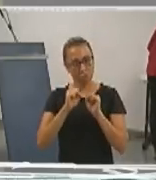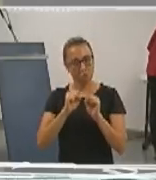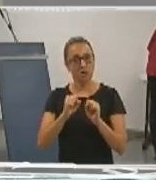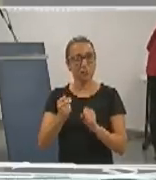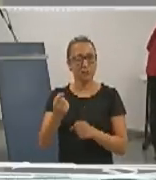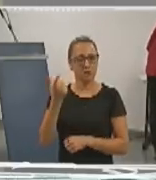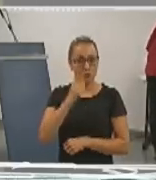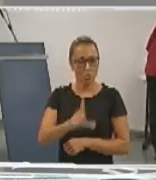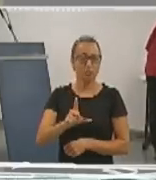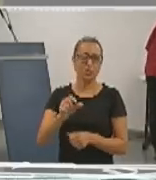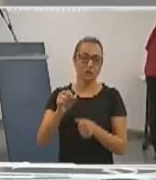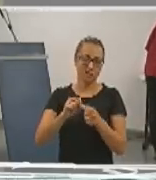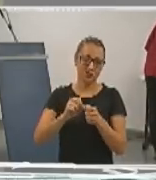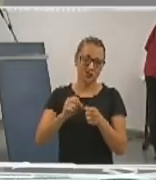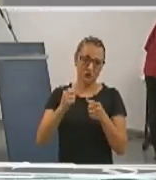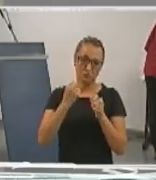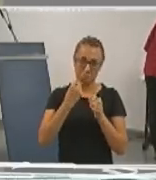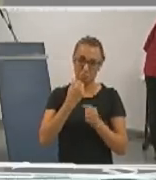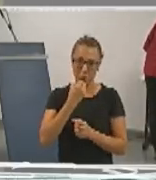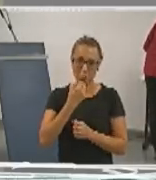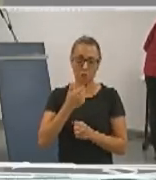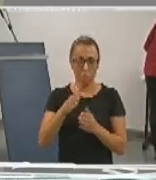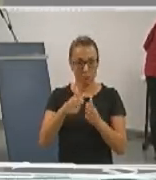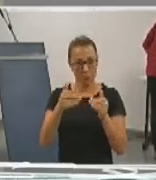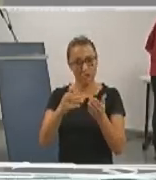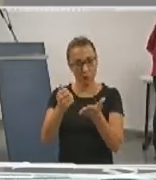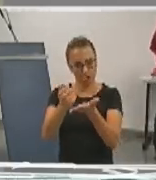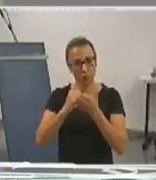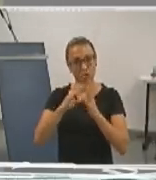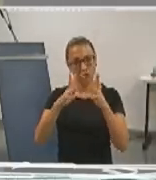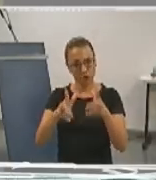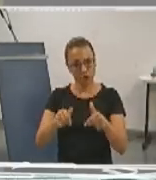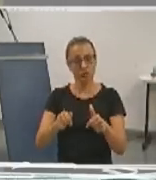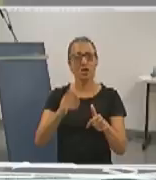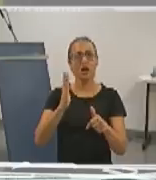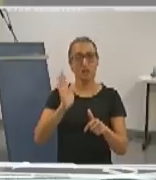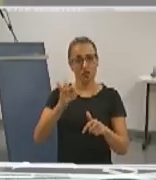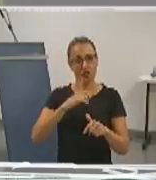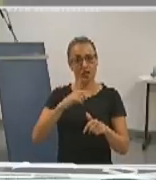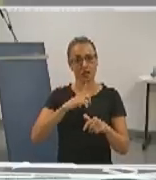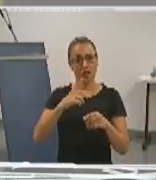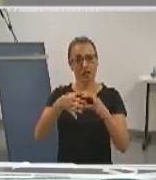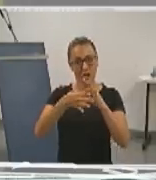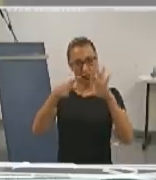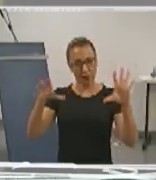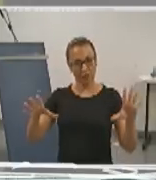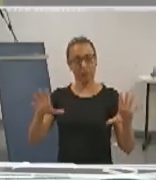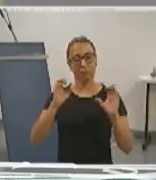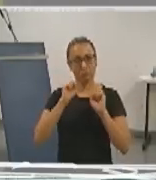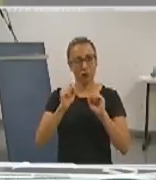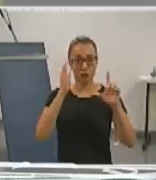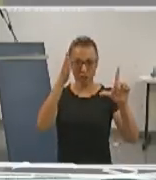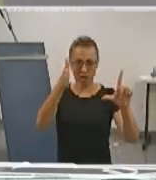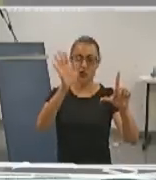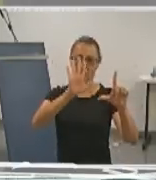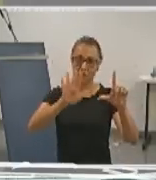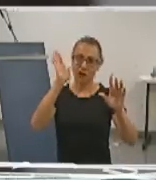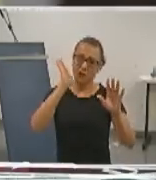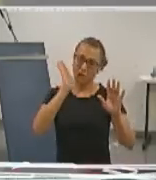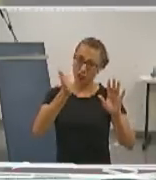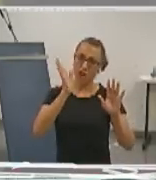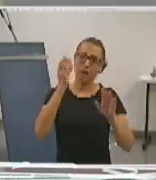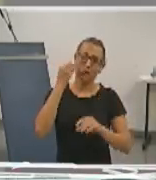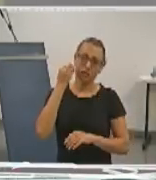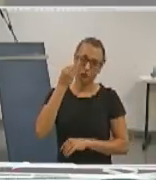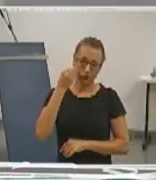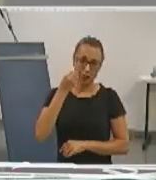forma adequada. Peço a colaboração de todos. O sistema já está online funcionando, então, vamos entrar lá, votar para a gente fazer esse teste.